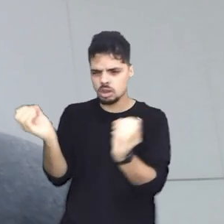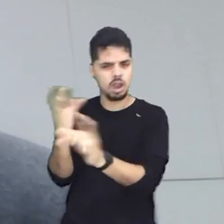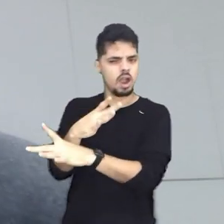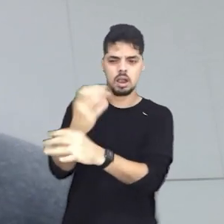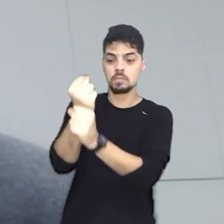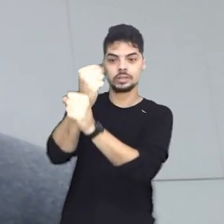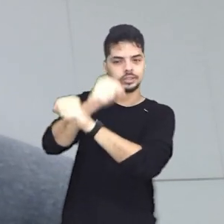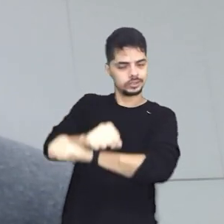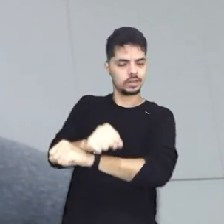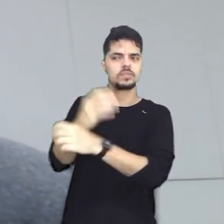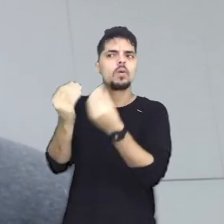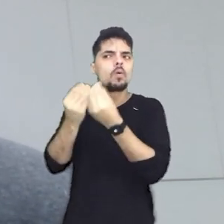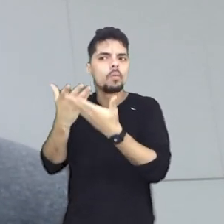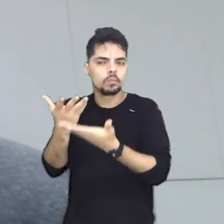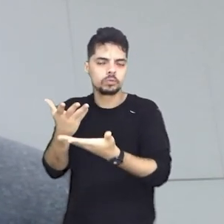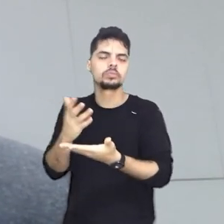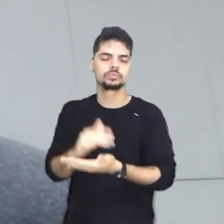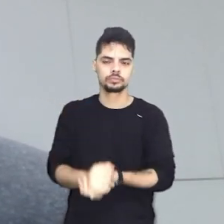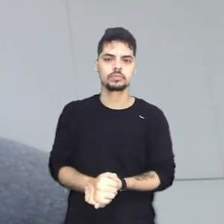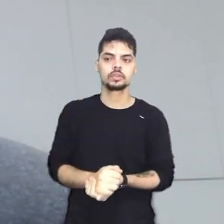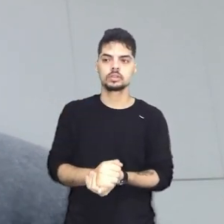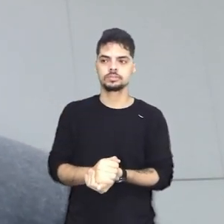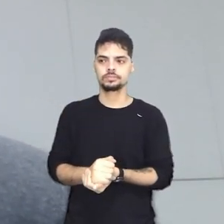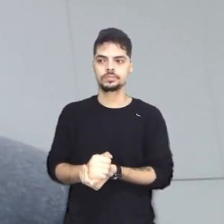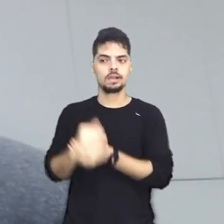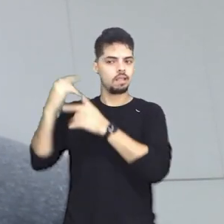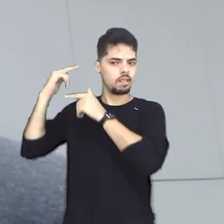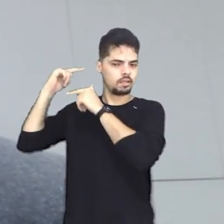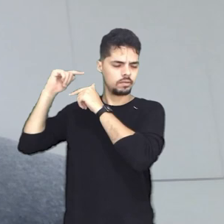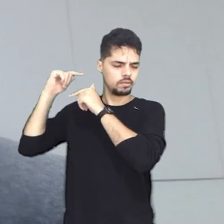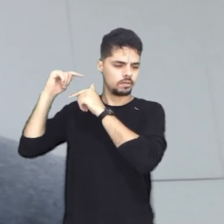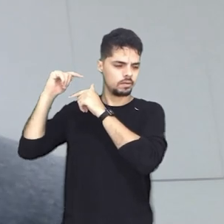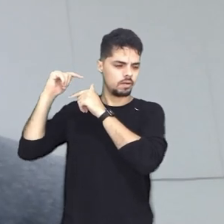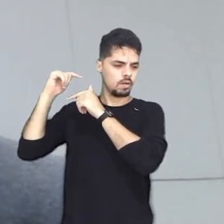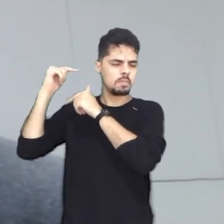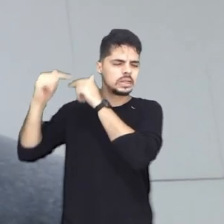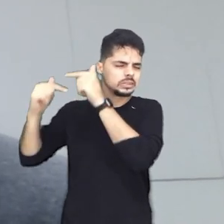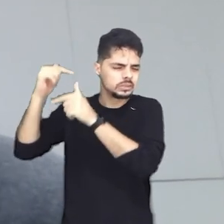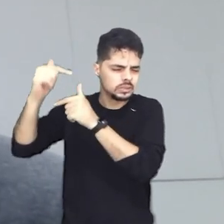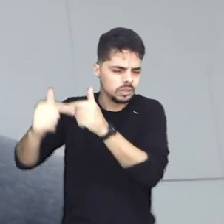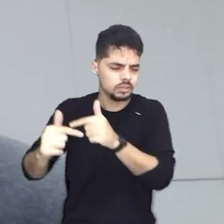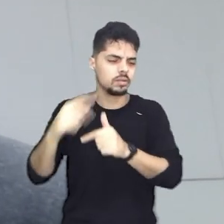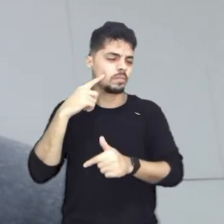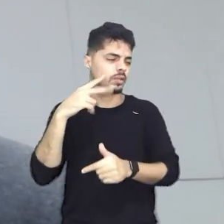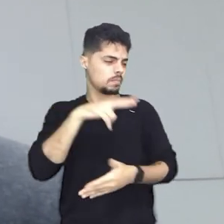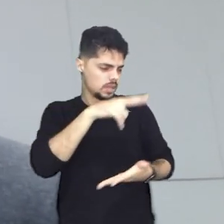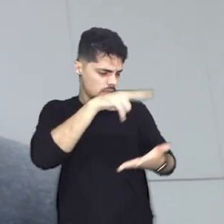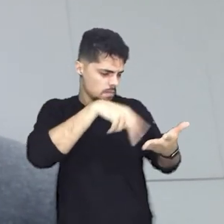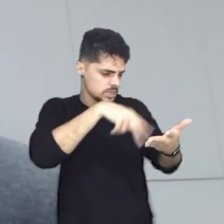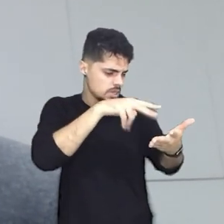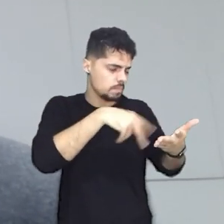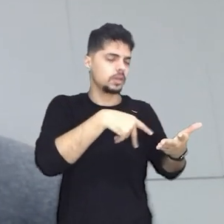e, em especial, a ideia de abolição da escravatura.